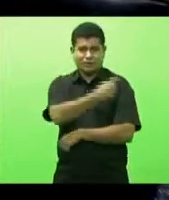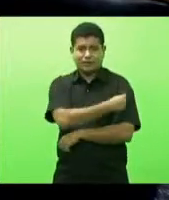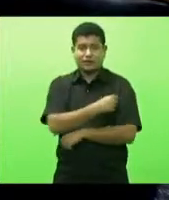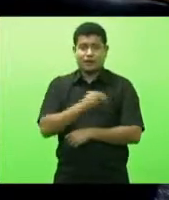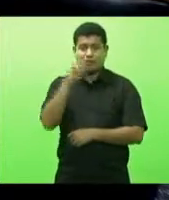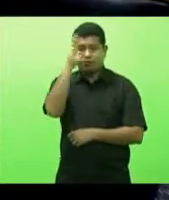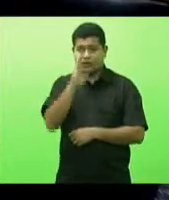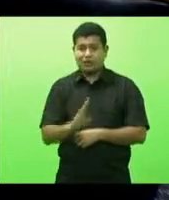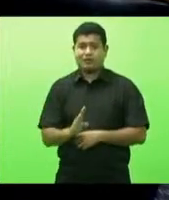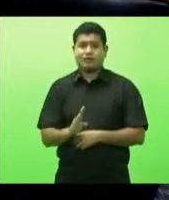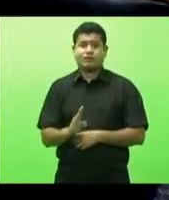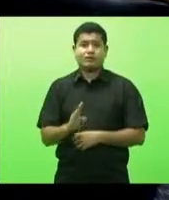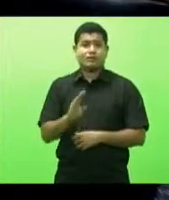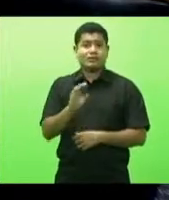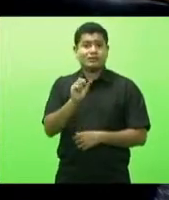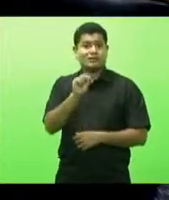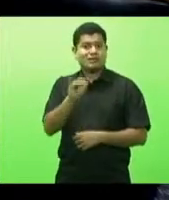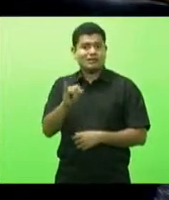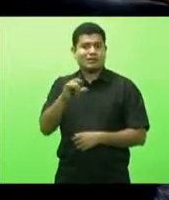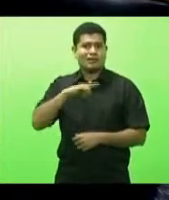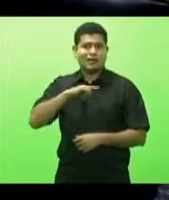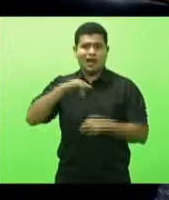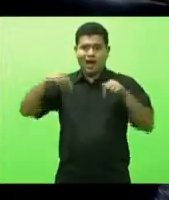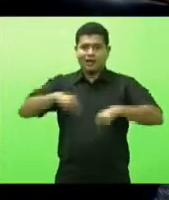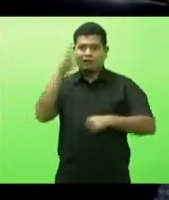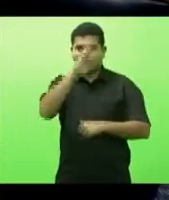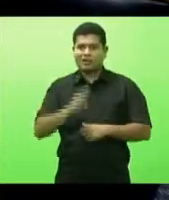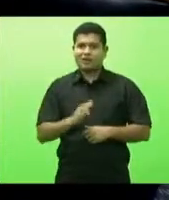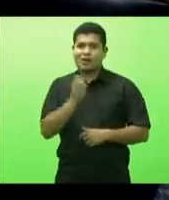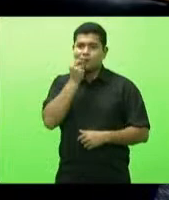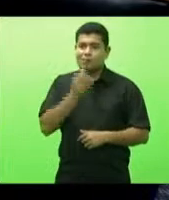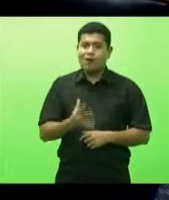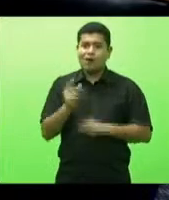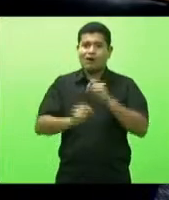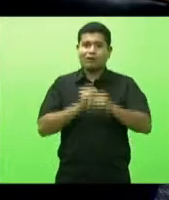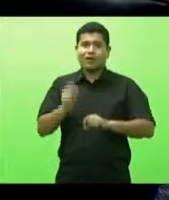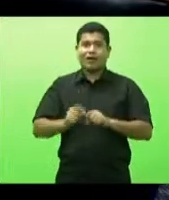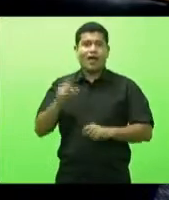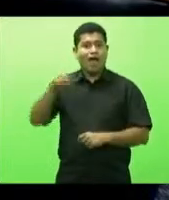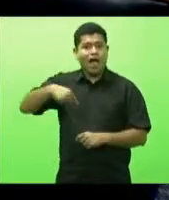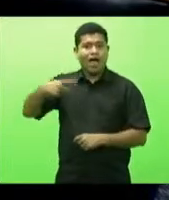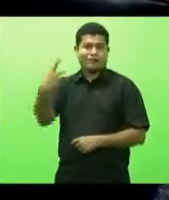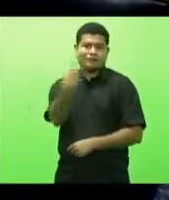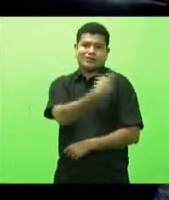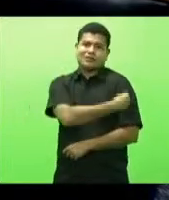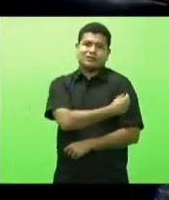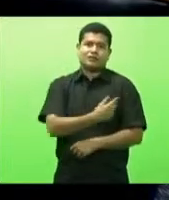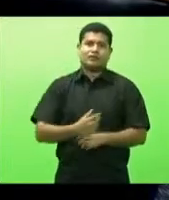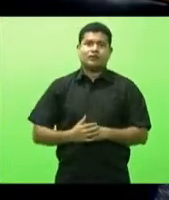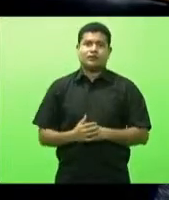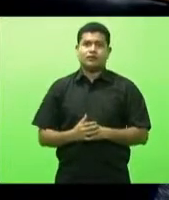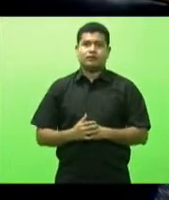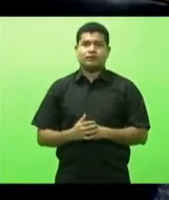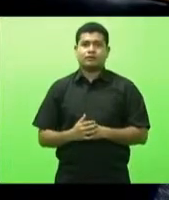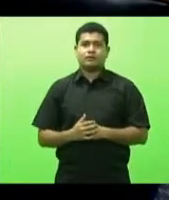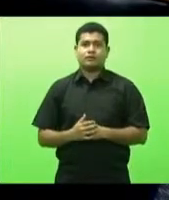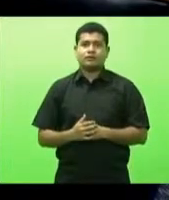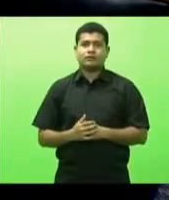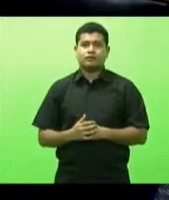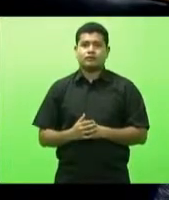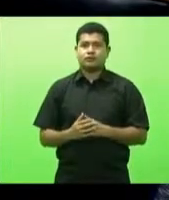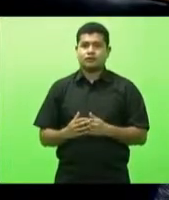se existe uma coisa no Brasil que nós somos bons é em vacinação do governo federal